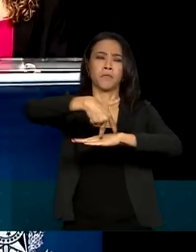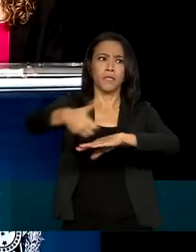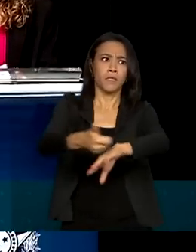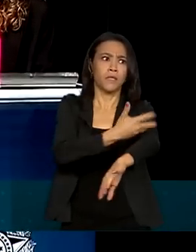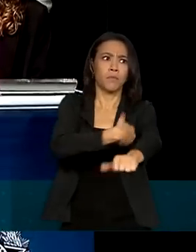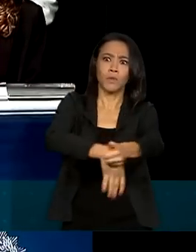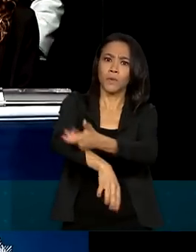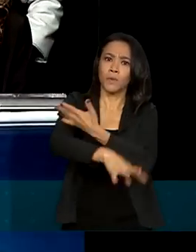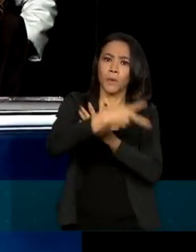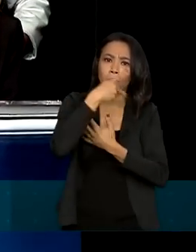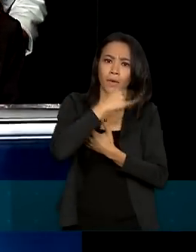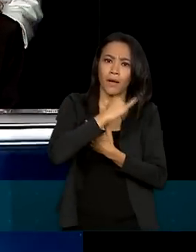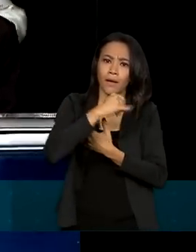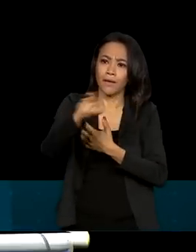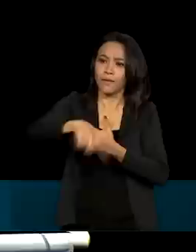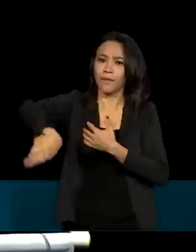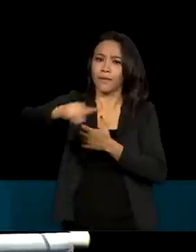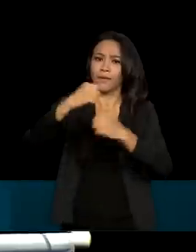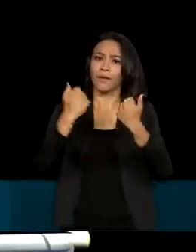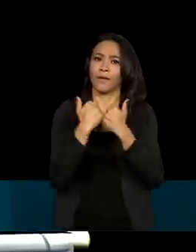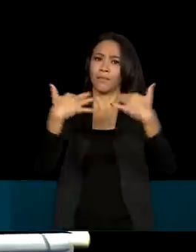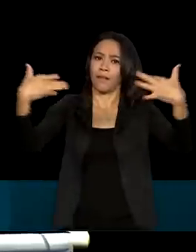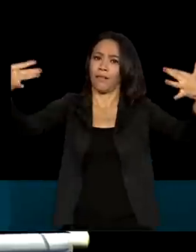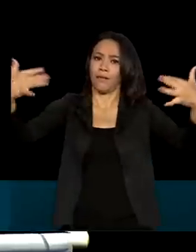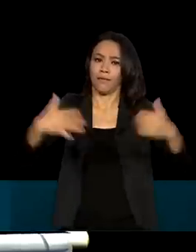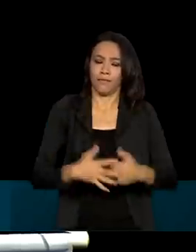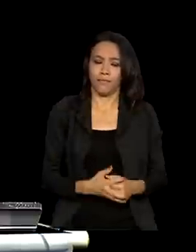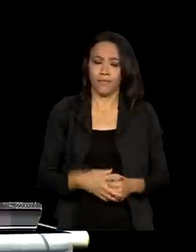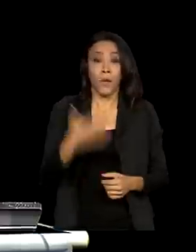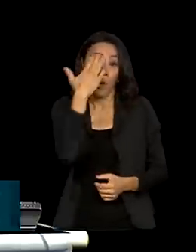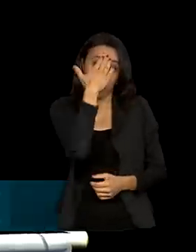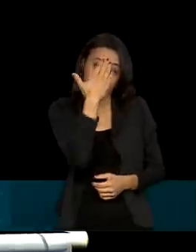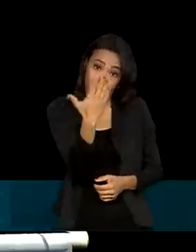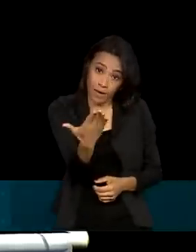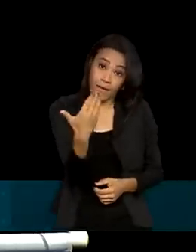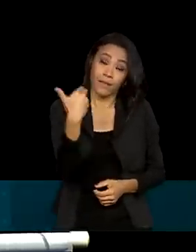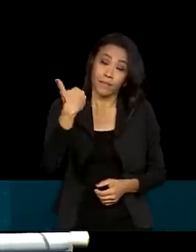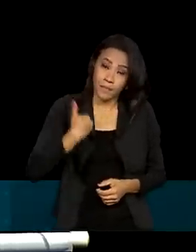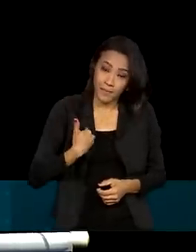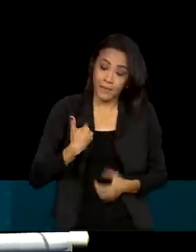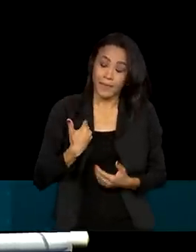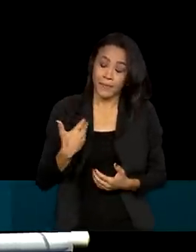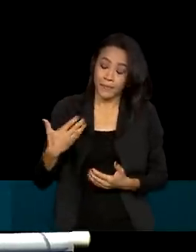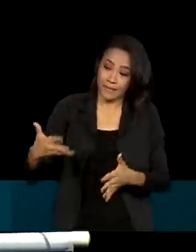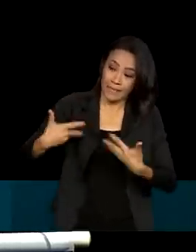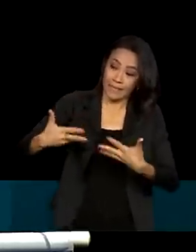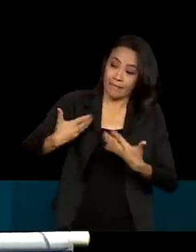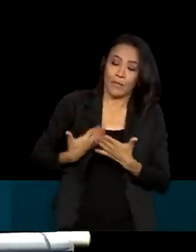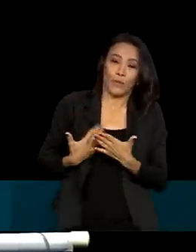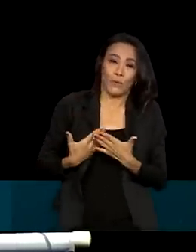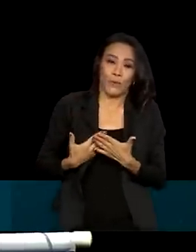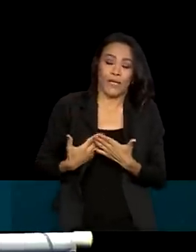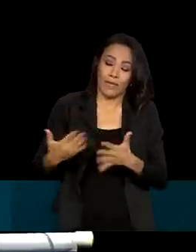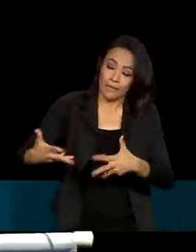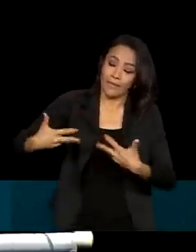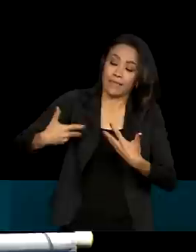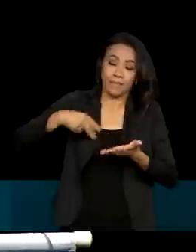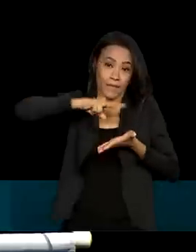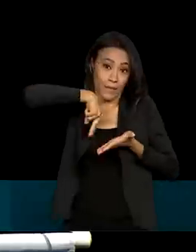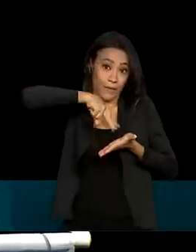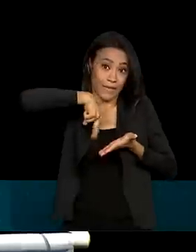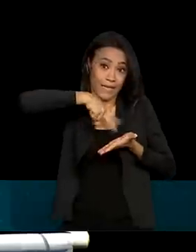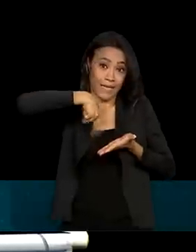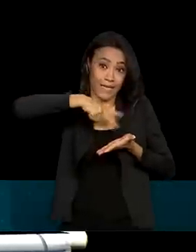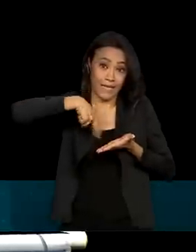emocionou o pai e a plateia. Obrigada por me fazer estudar, por insistir para eu ler e